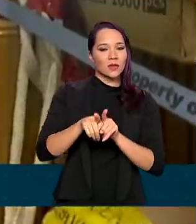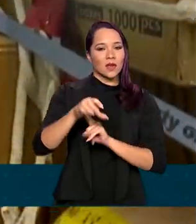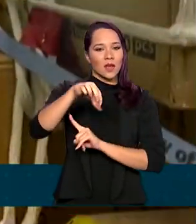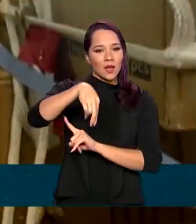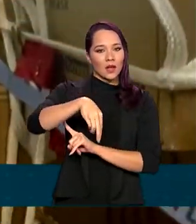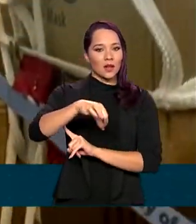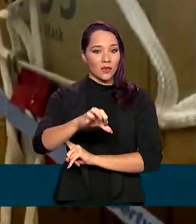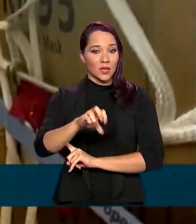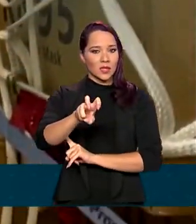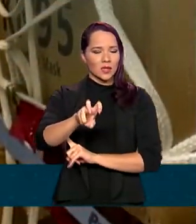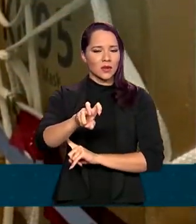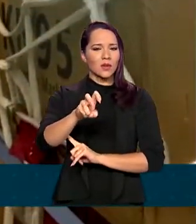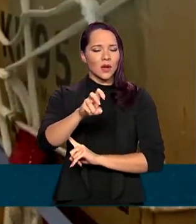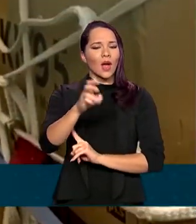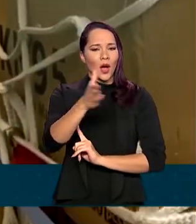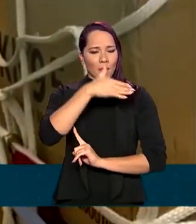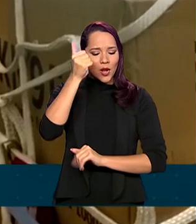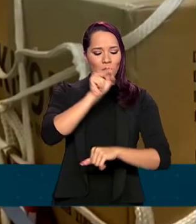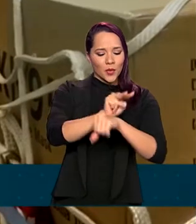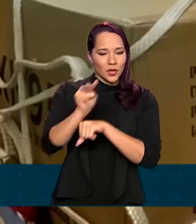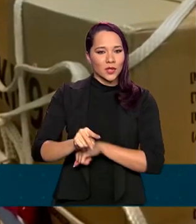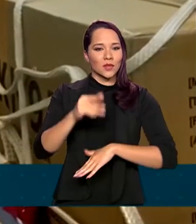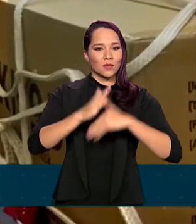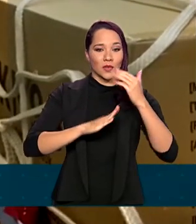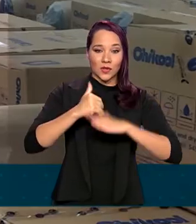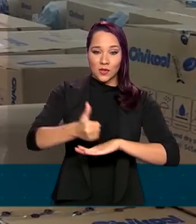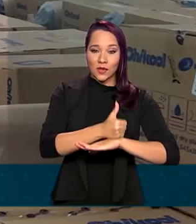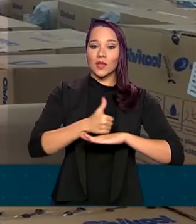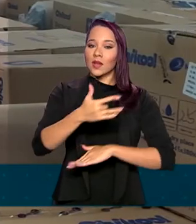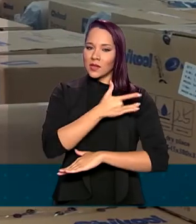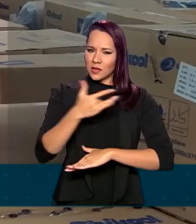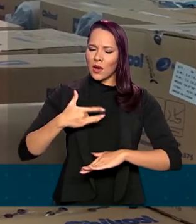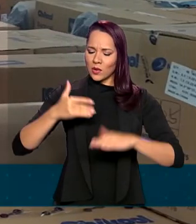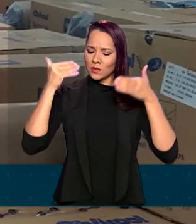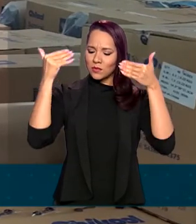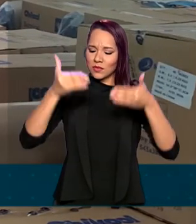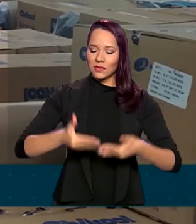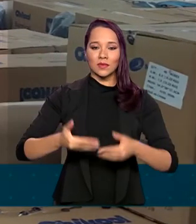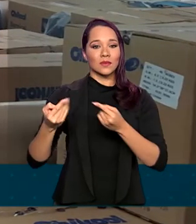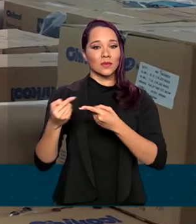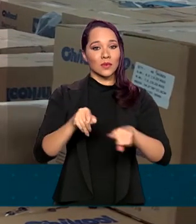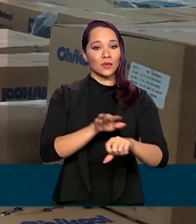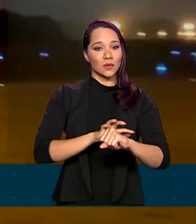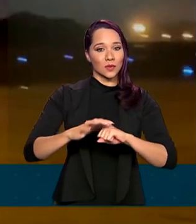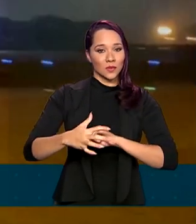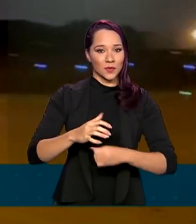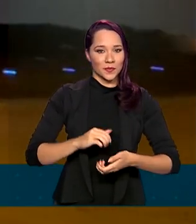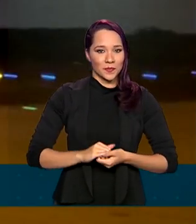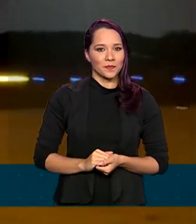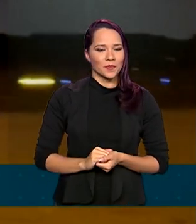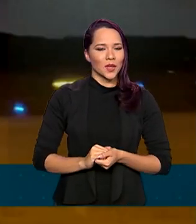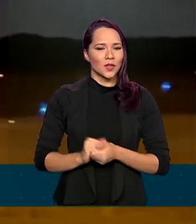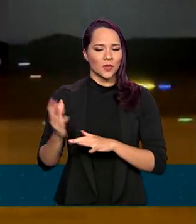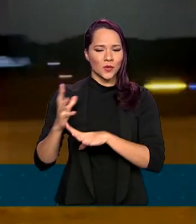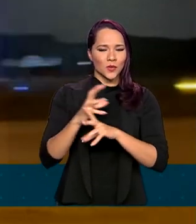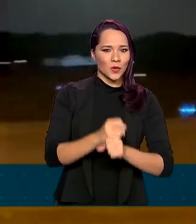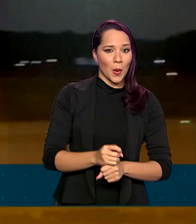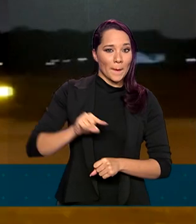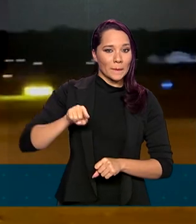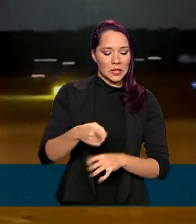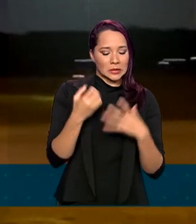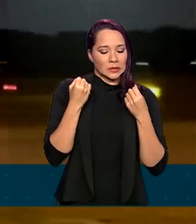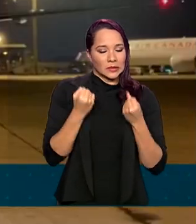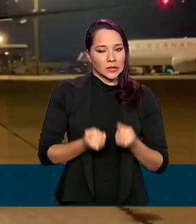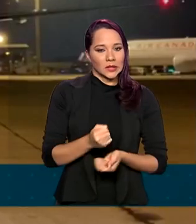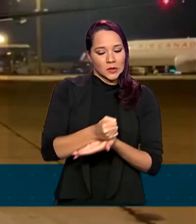indicadas para proteger profissionais de saúde que estão na linha de frente de combate ao novo coronavírus. Foram mais de mil toneladas de